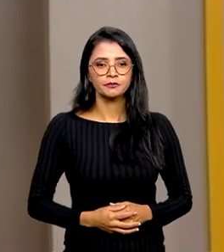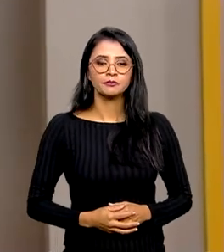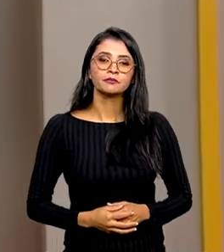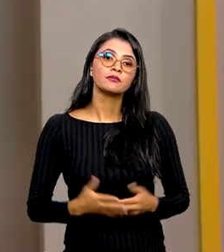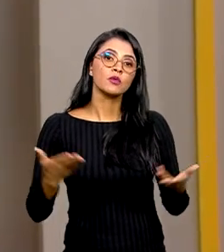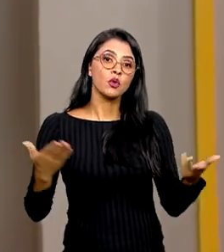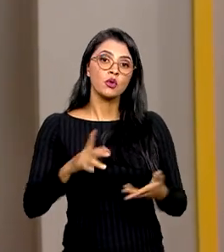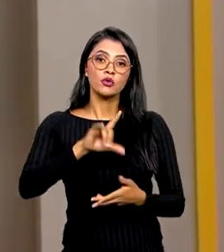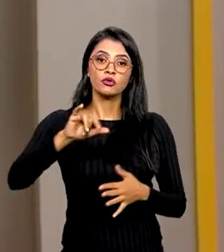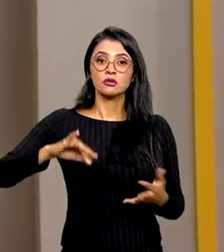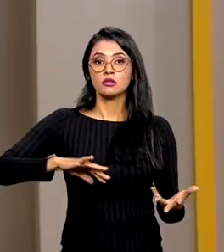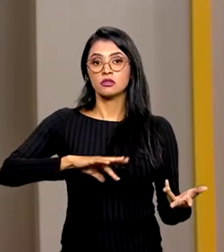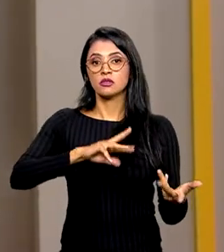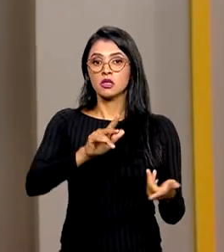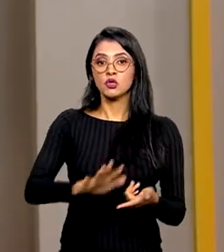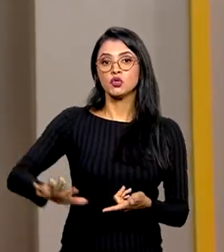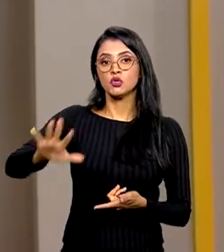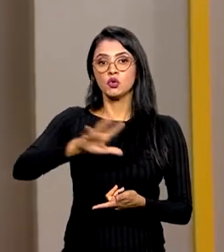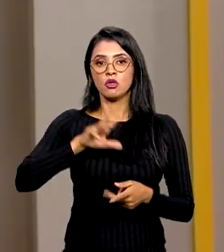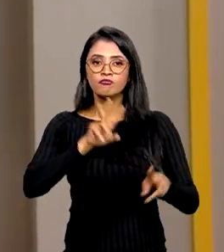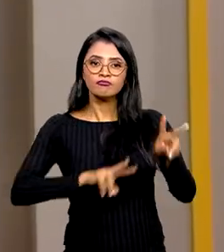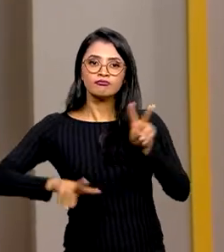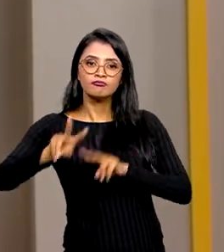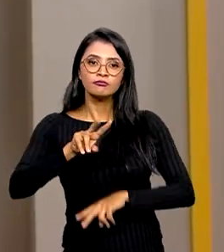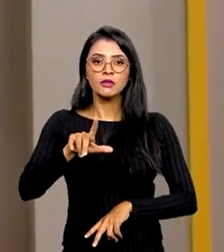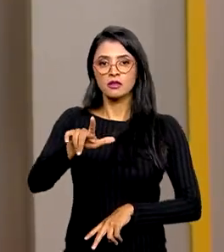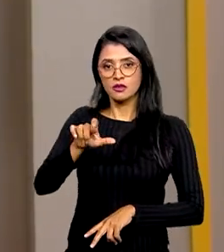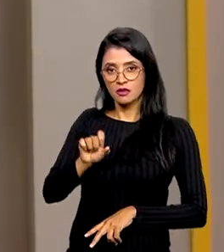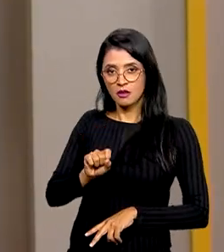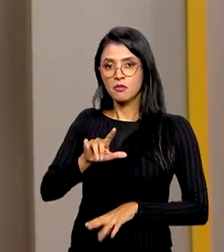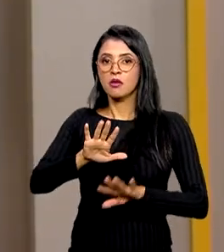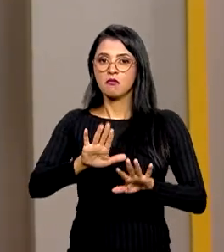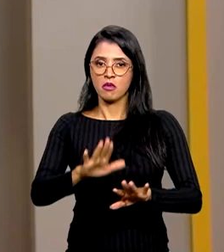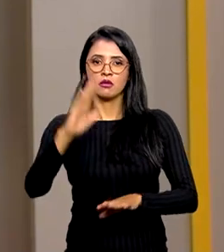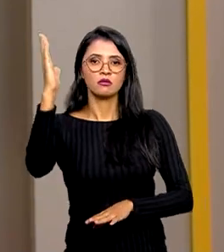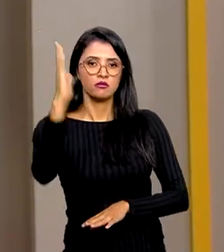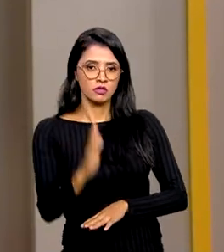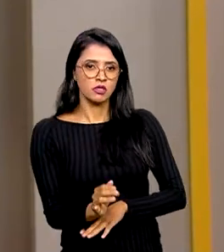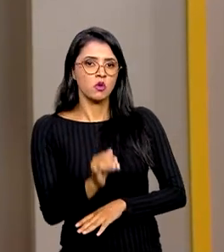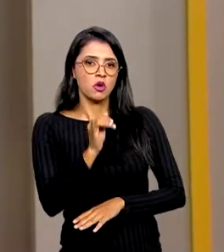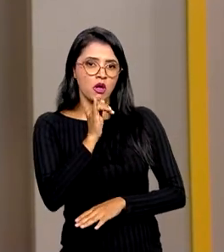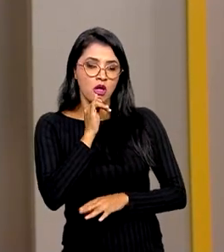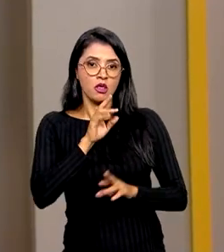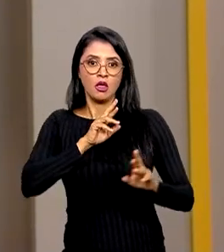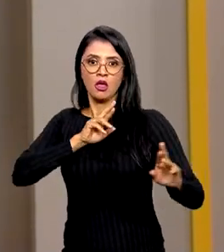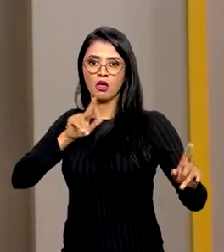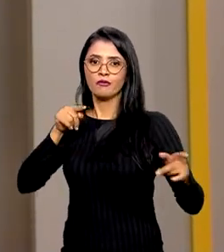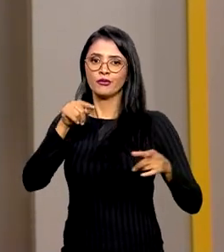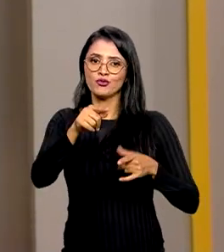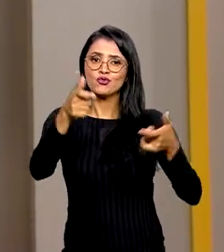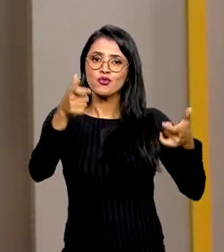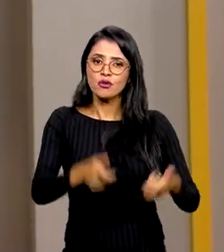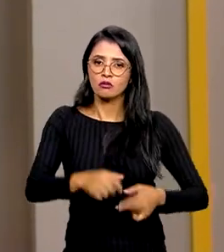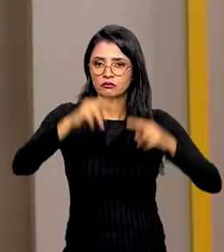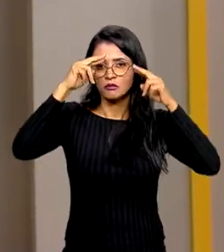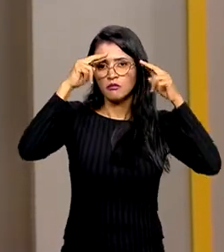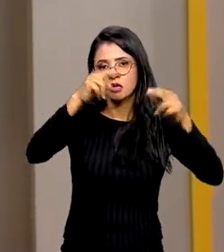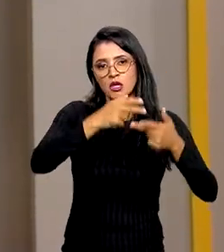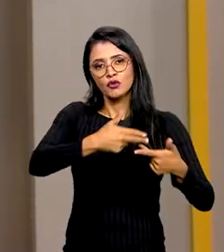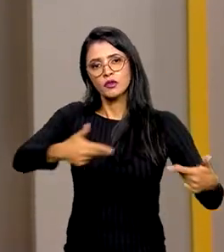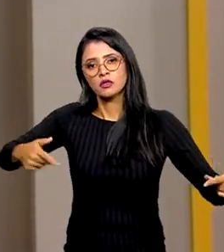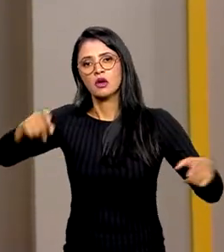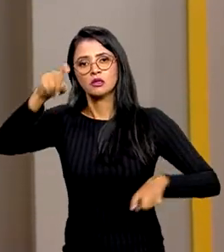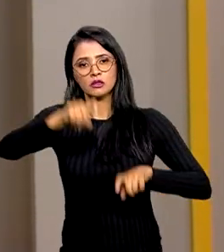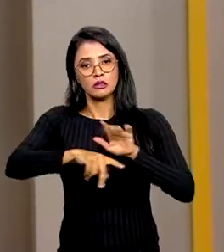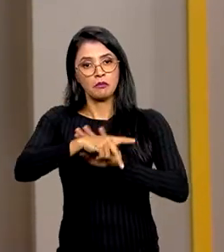Hoje é o dia nacional da visibilidade lésbica, mas o Brasil ainda está longe de ser um local que respeite a diversidade